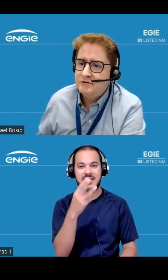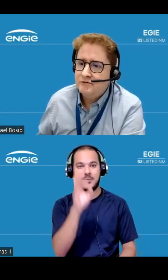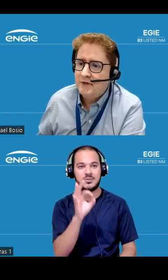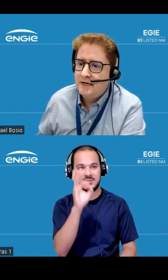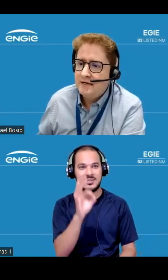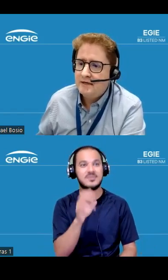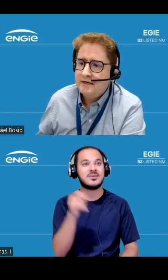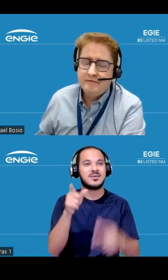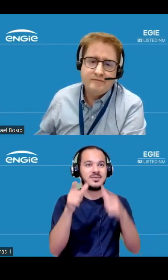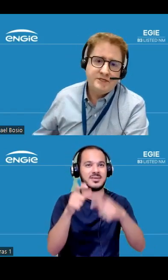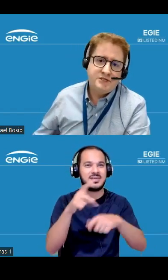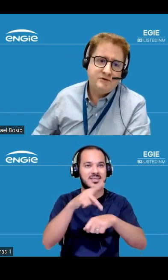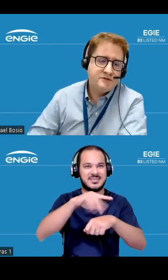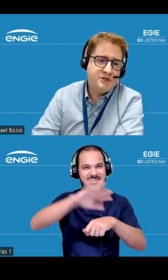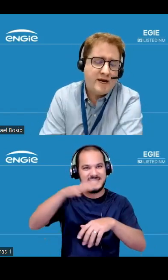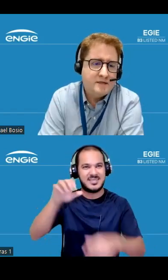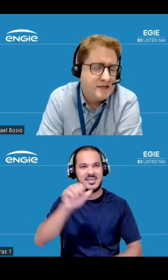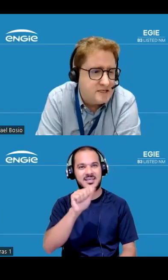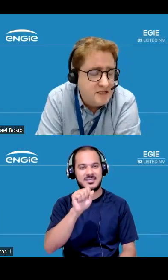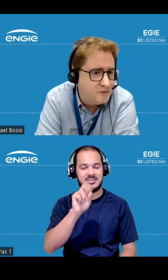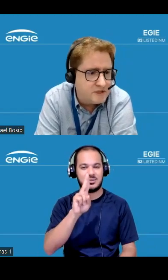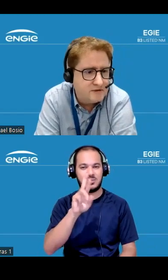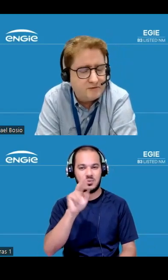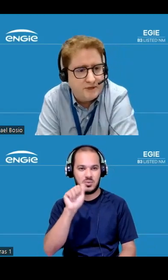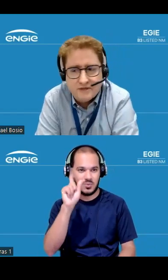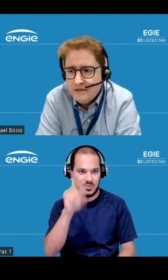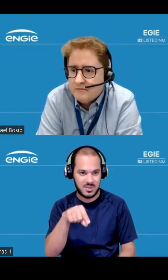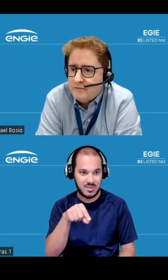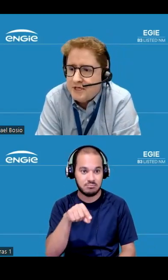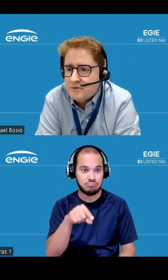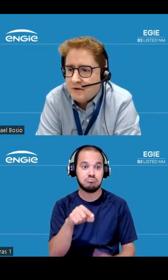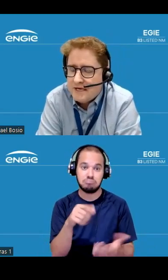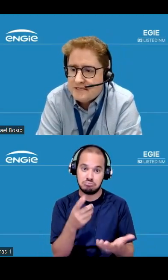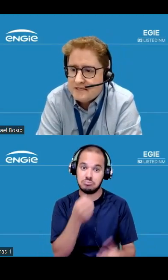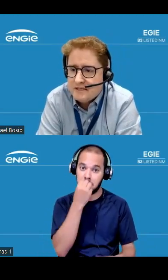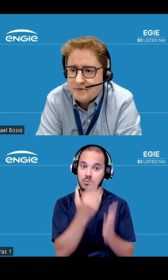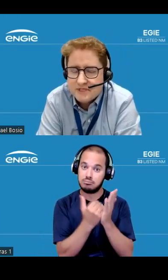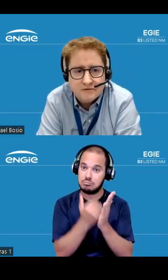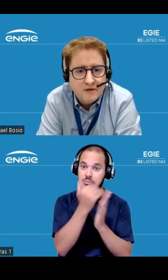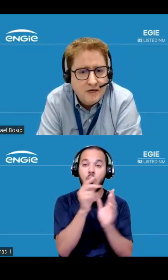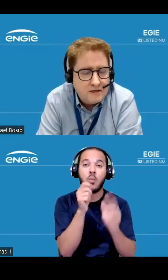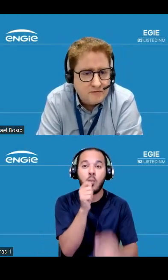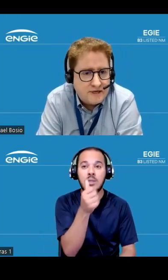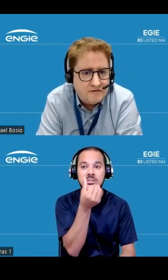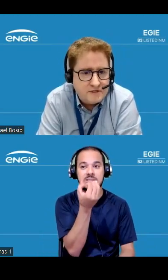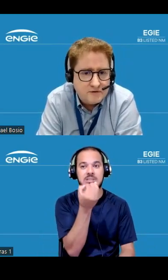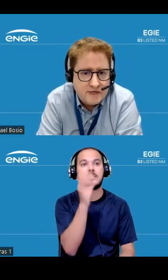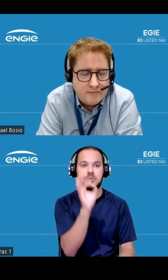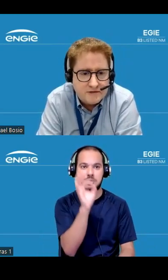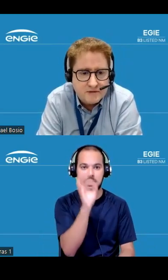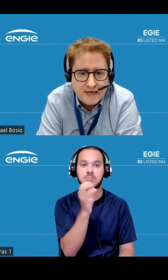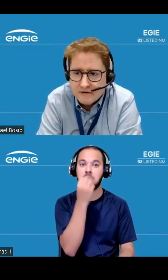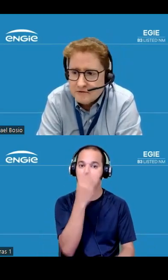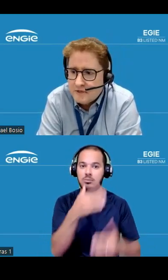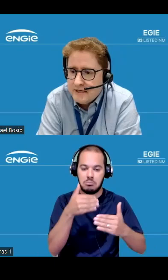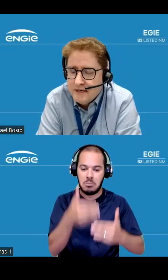a gente tinha um avanço de 45% no primeiro tri então chegamos a quase 60% então está avançando aí